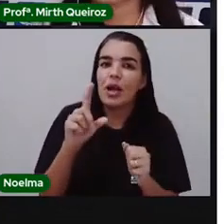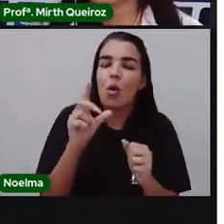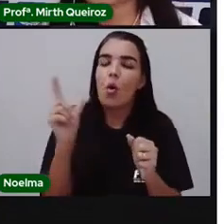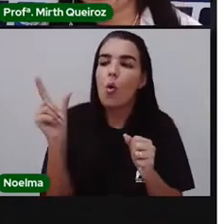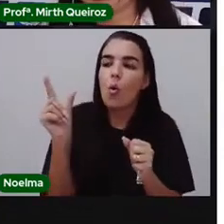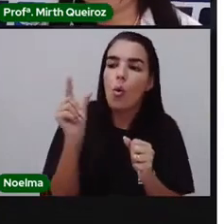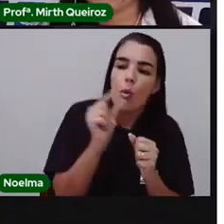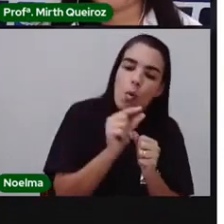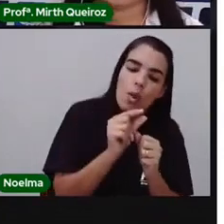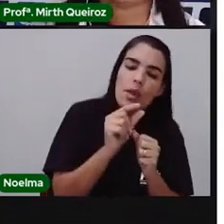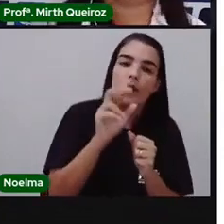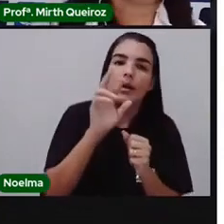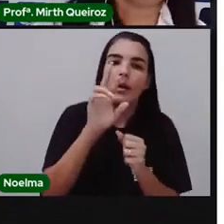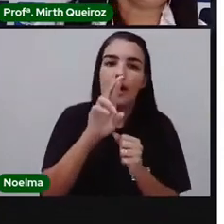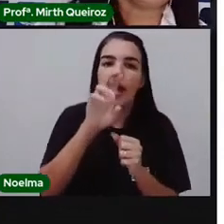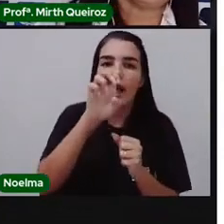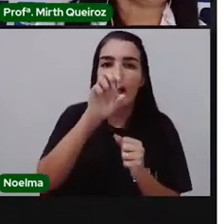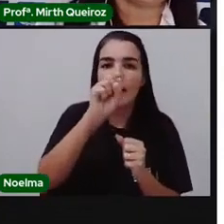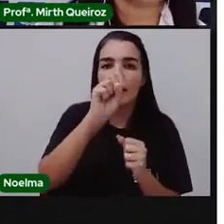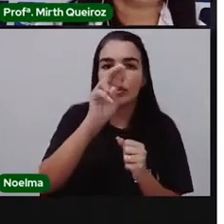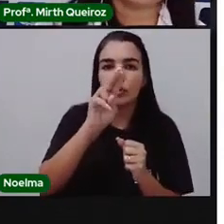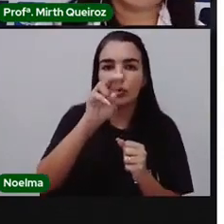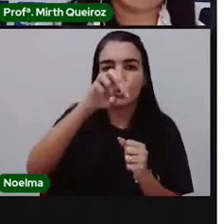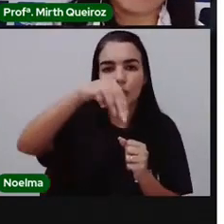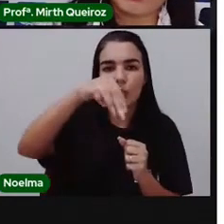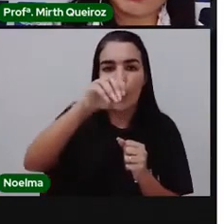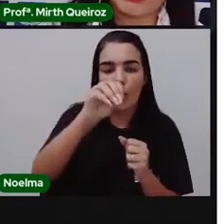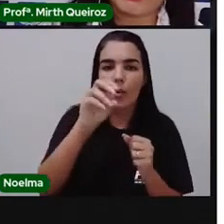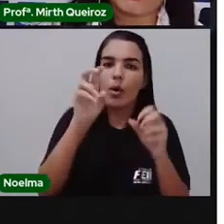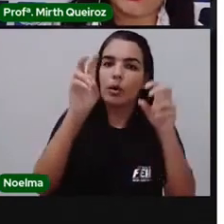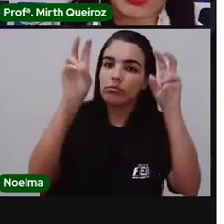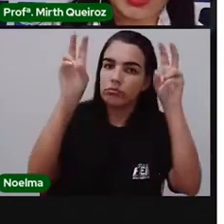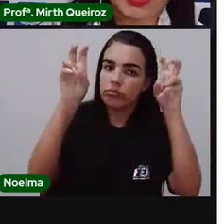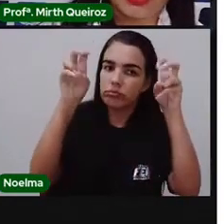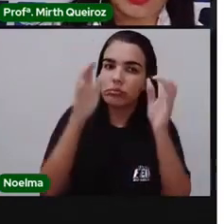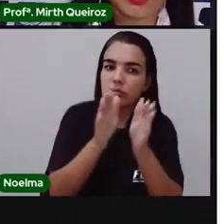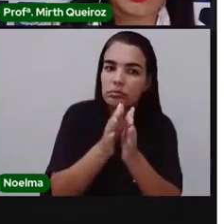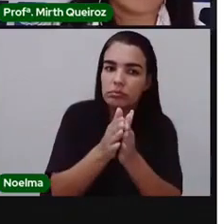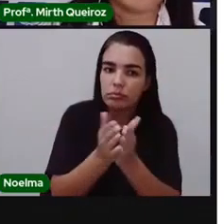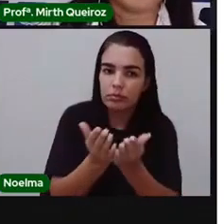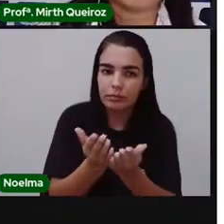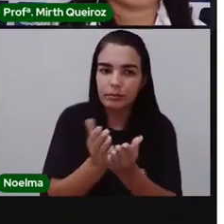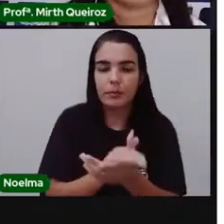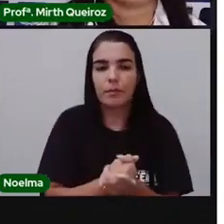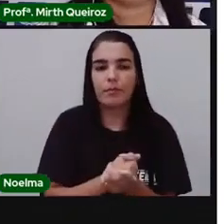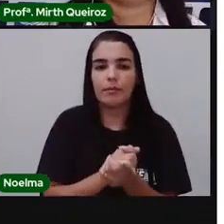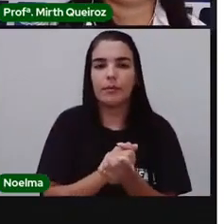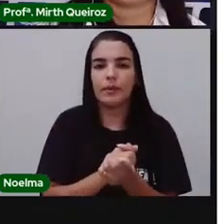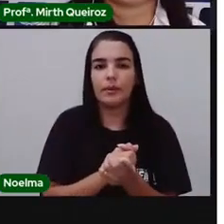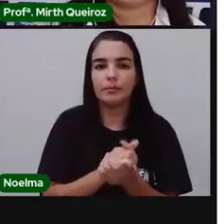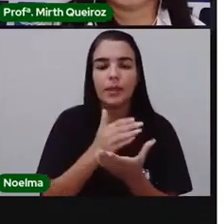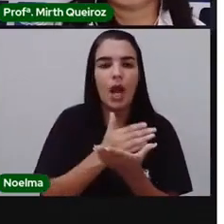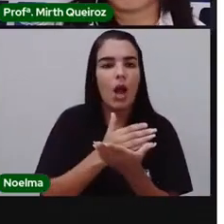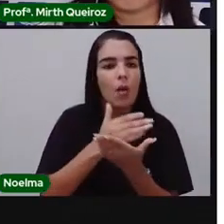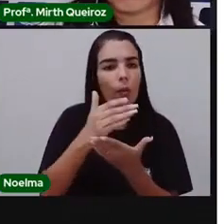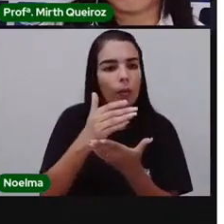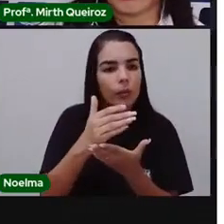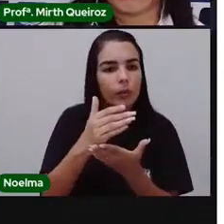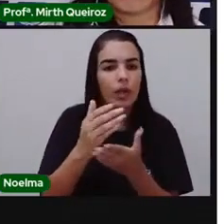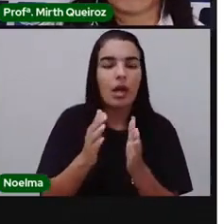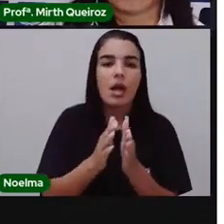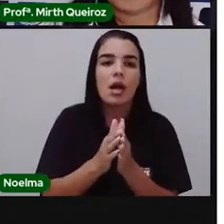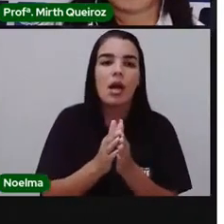livro, tal. No início, o que vocês vão fazer no início? Primeiro, vocês vão falar quando